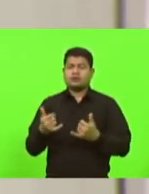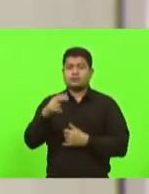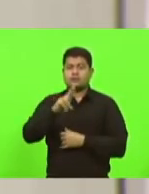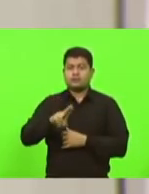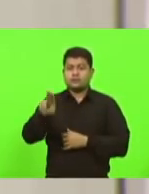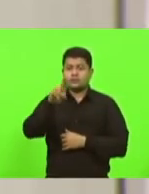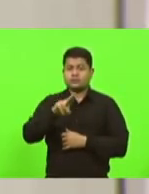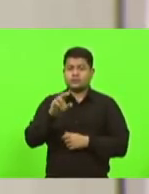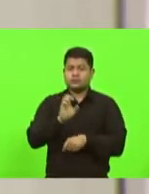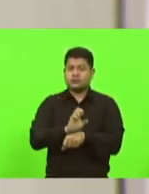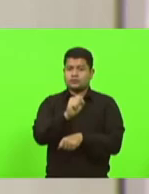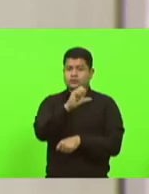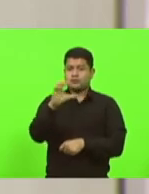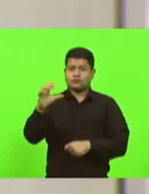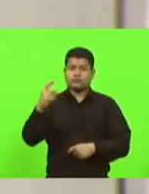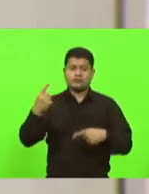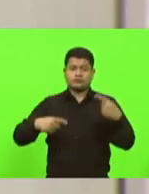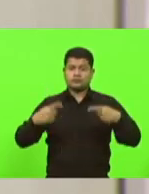Em discussão.